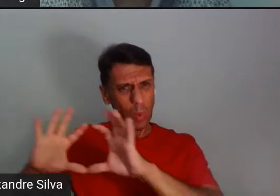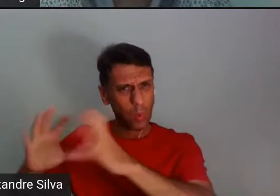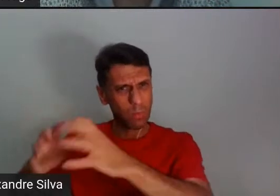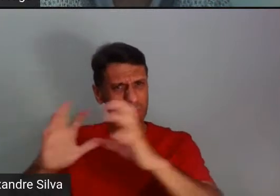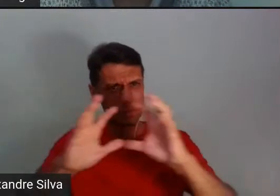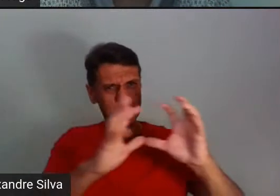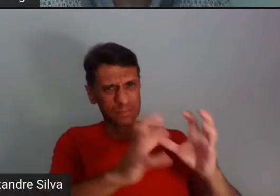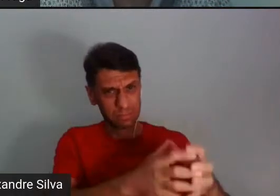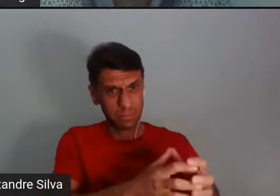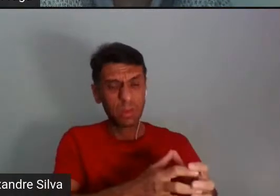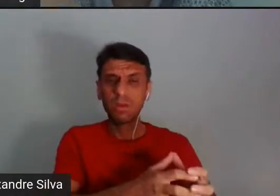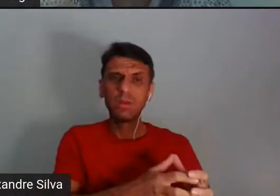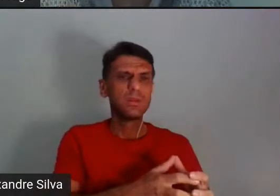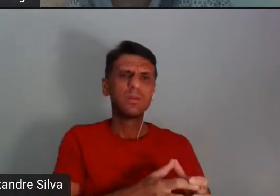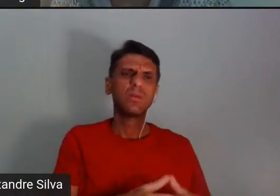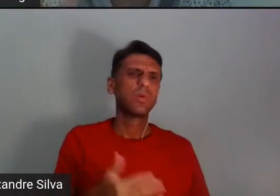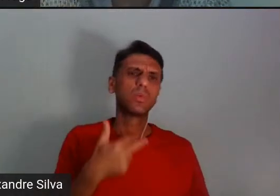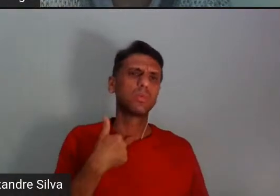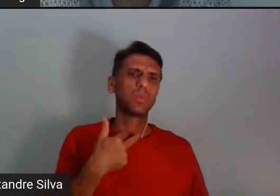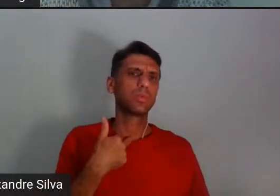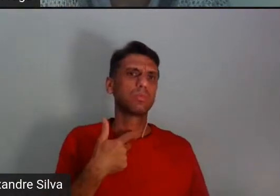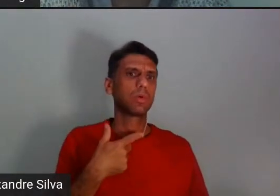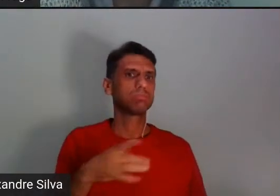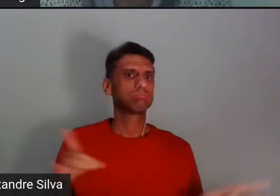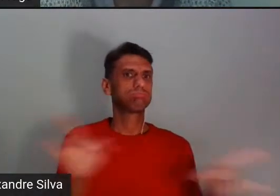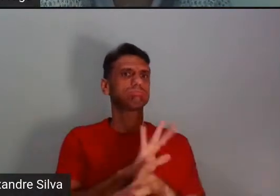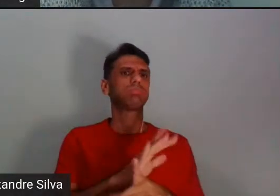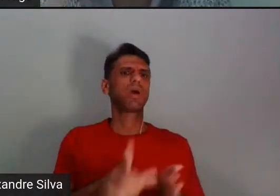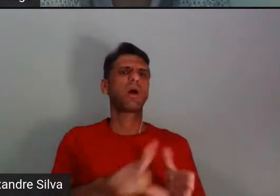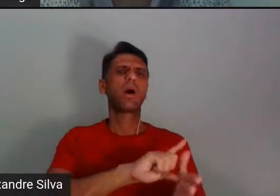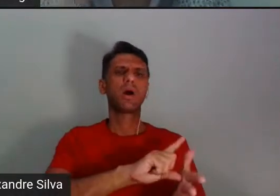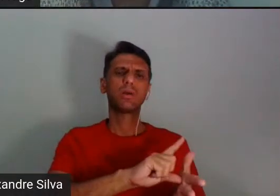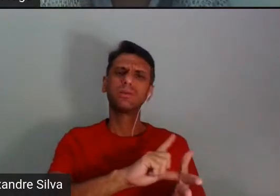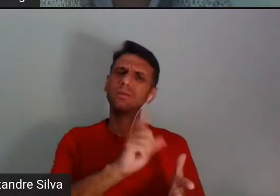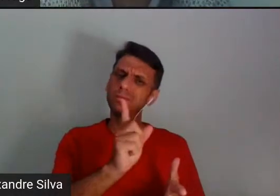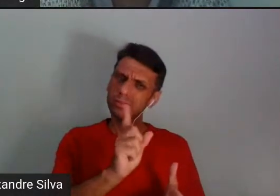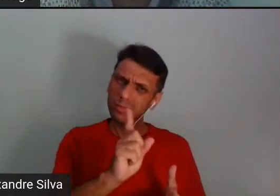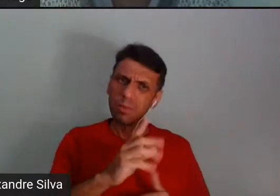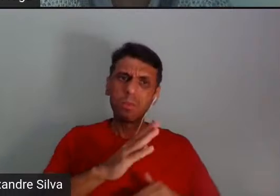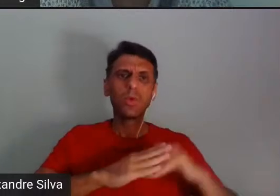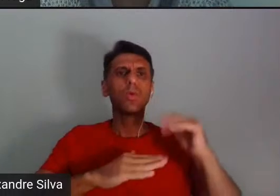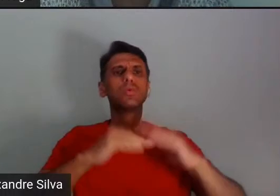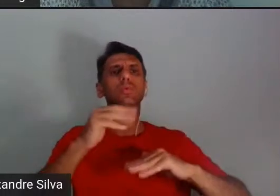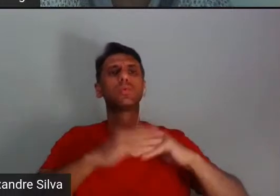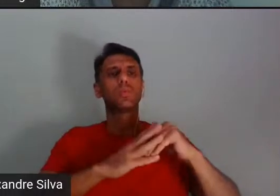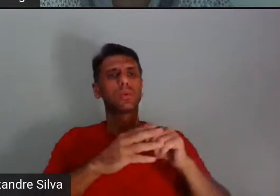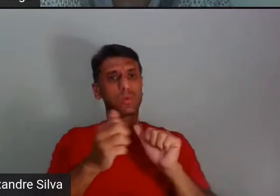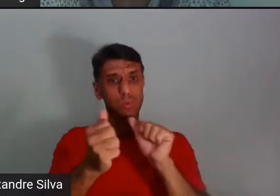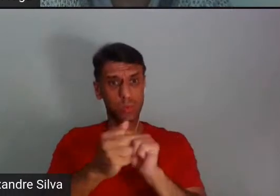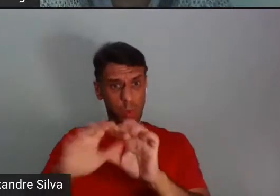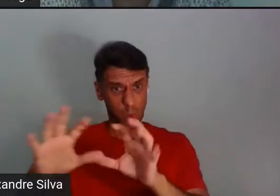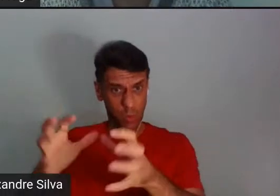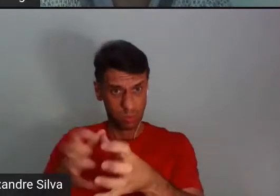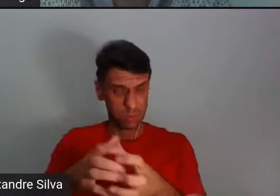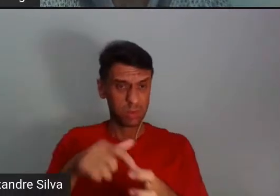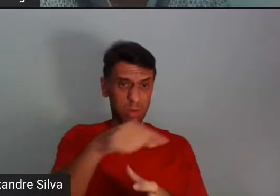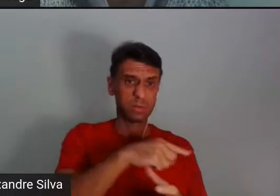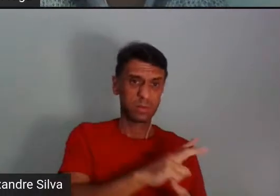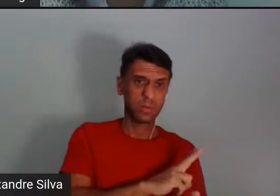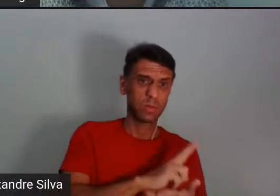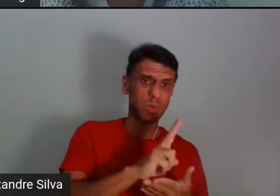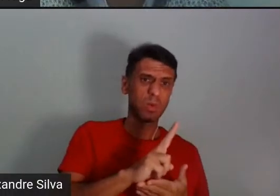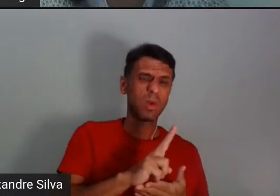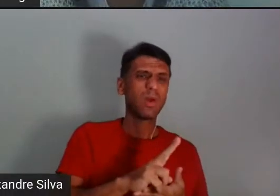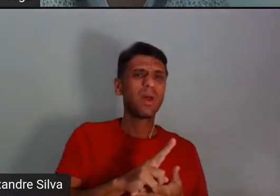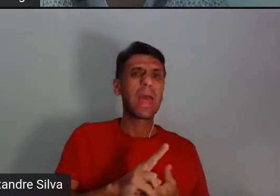Não pode ser algo posto previamente, né? Você tem que construir, quer dizer, você não define o que é ético a